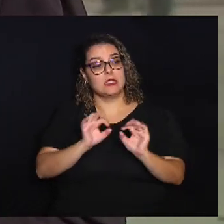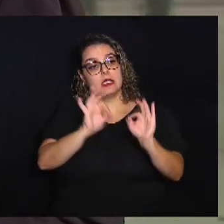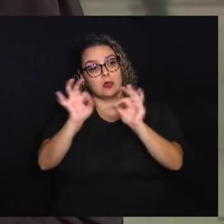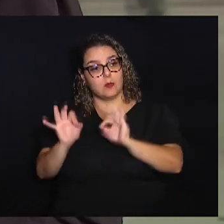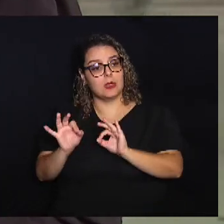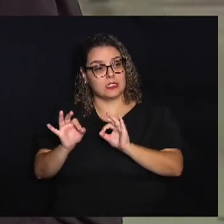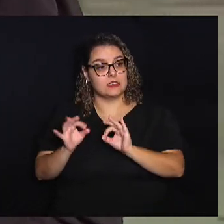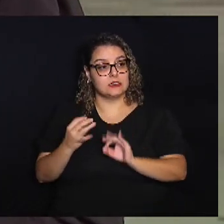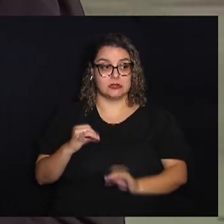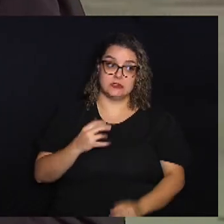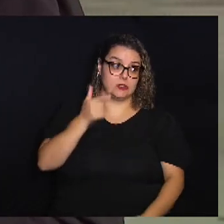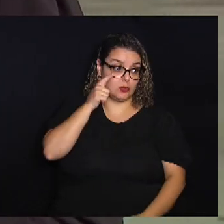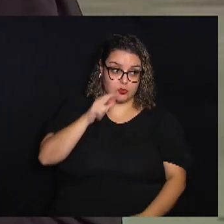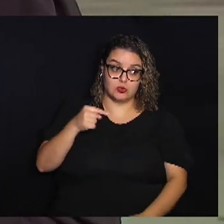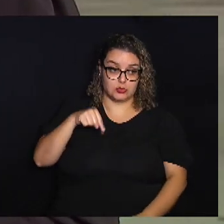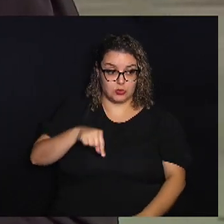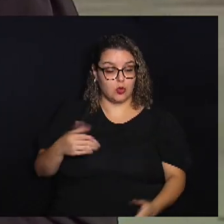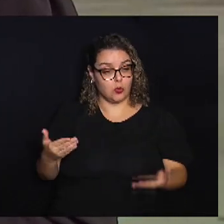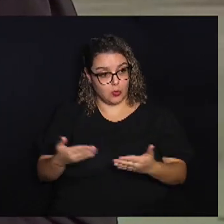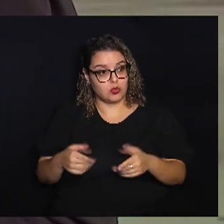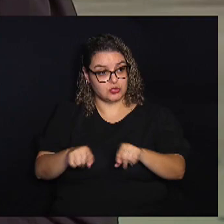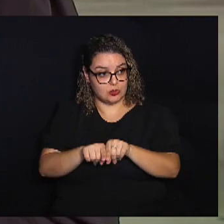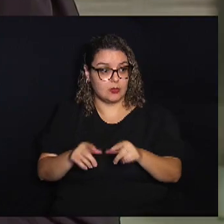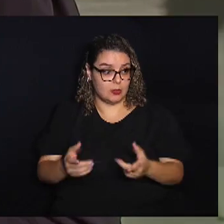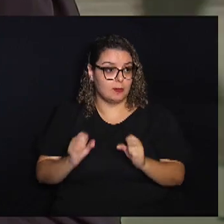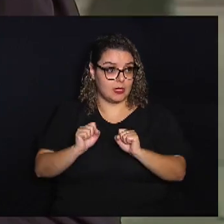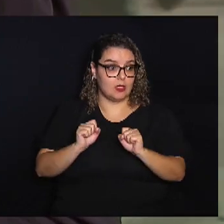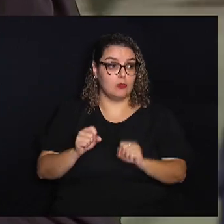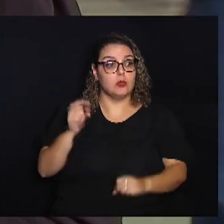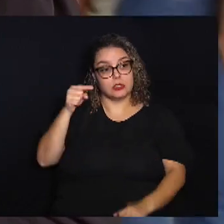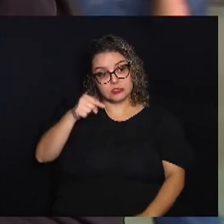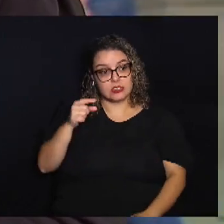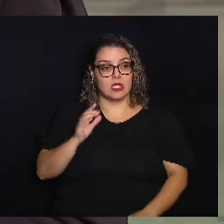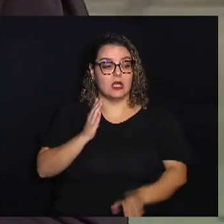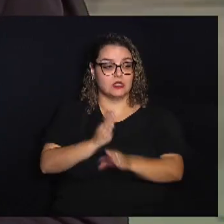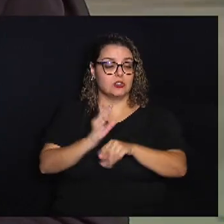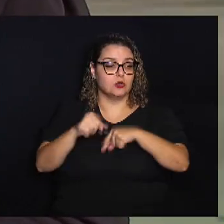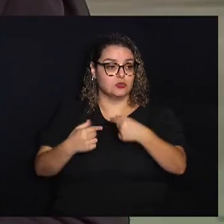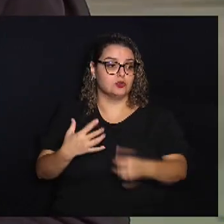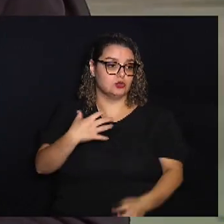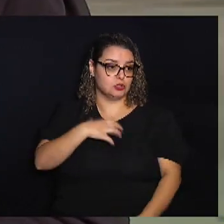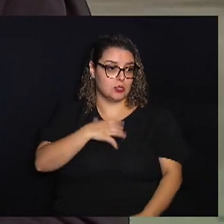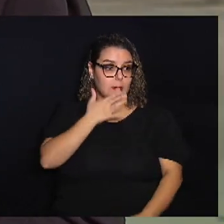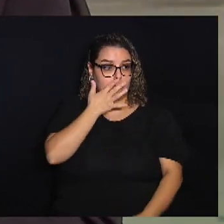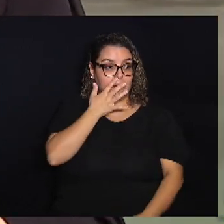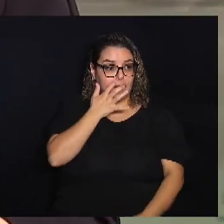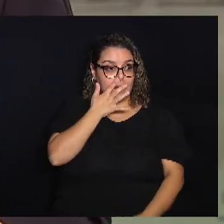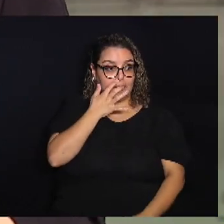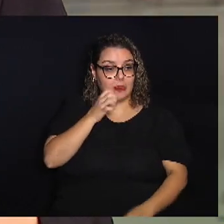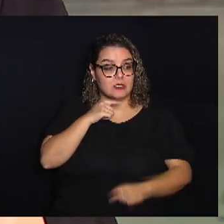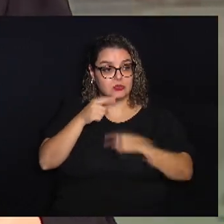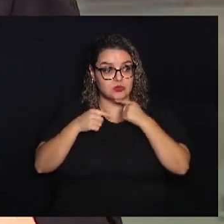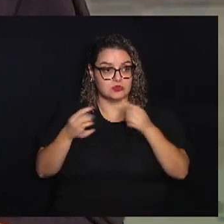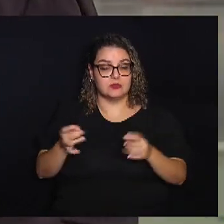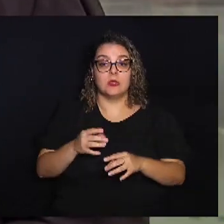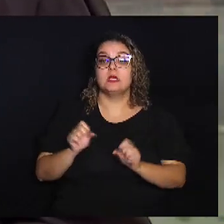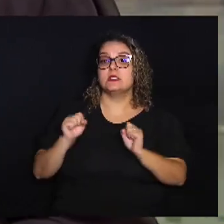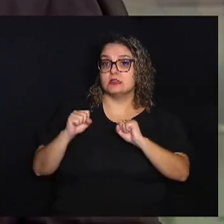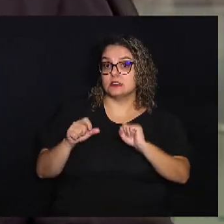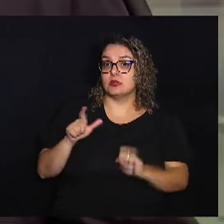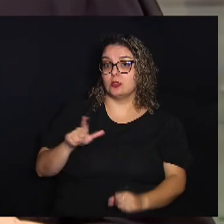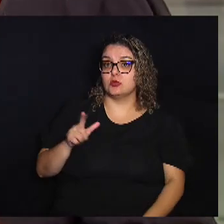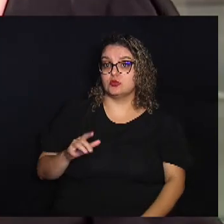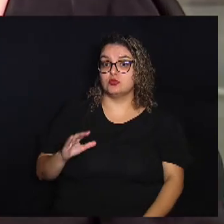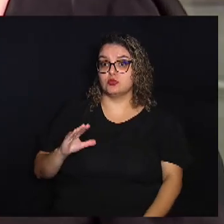aí, se não conseguir vir hoje também, né para que possa aí achar outras formas de conseguir tirar as dúvidas Claro, olha, o